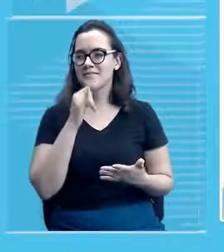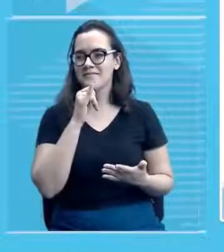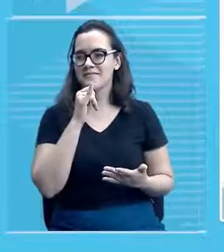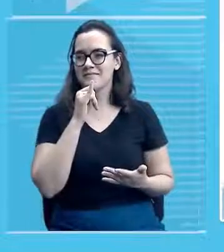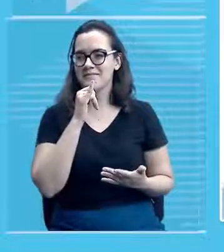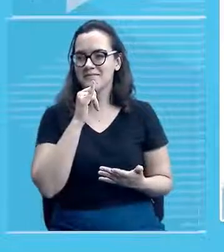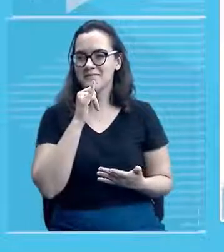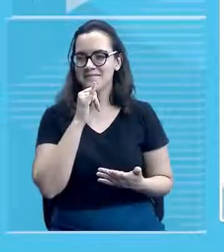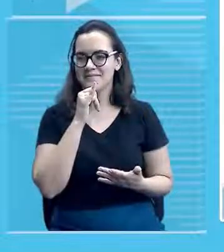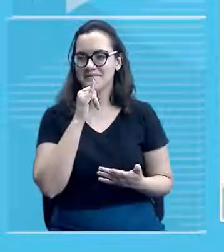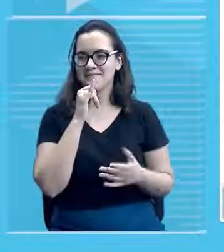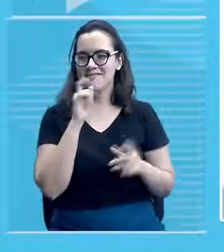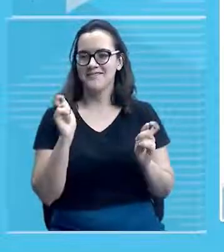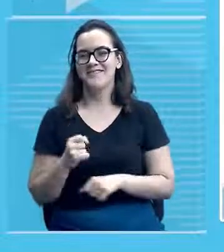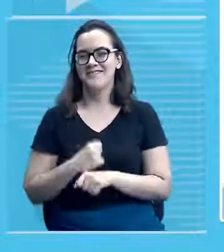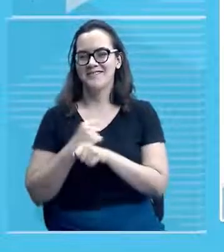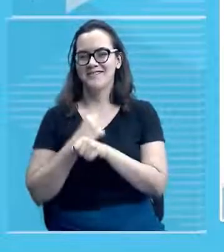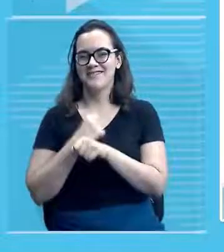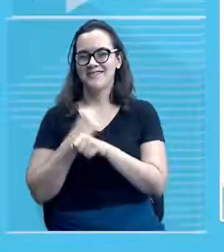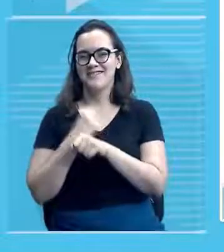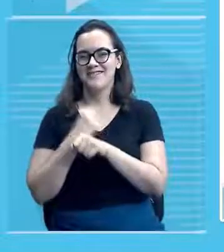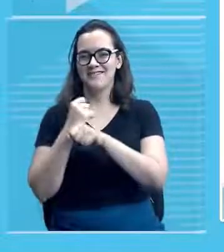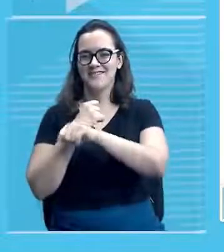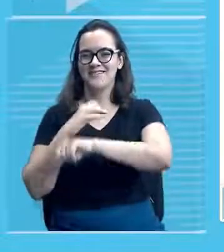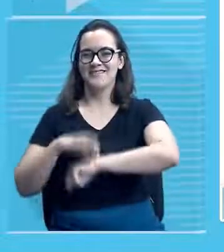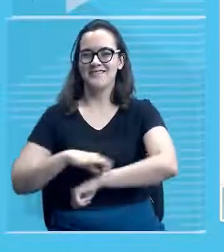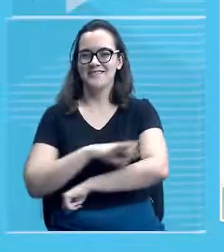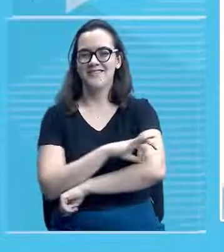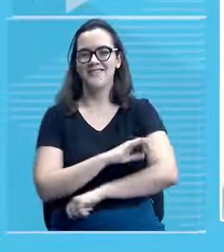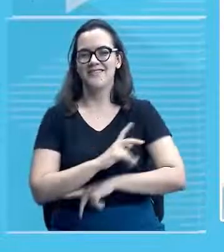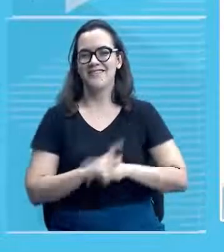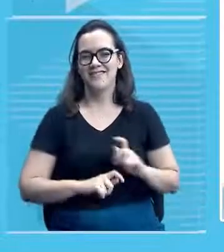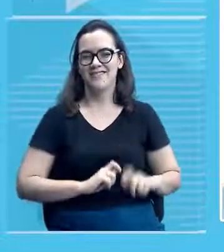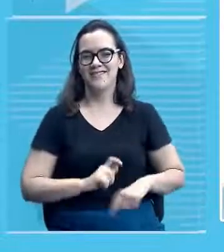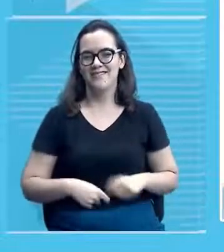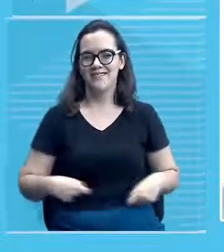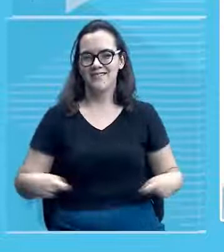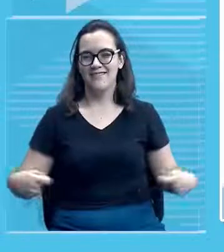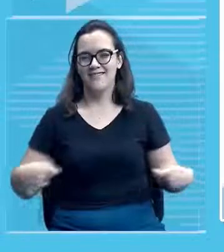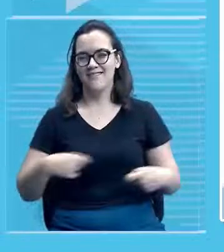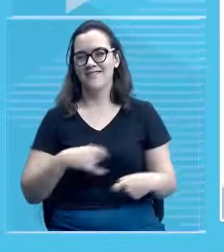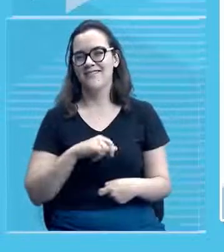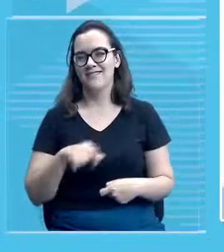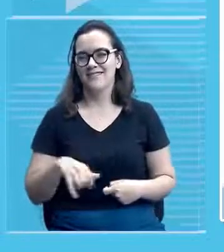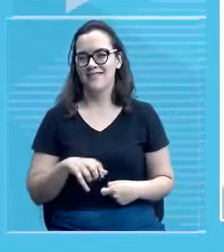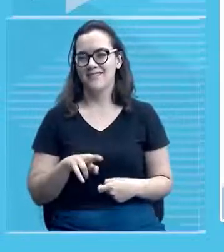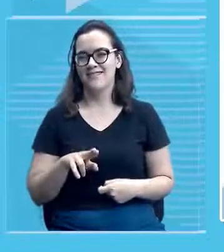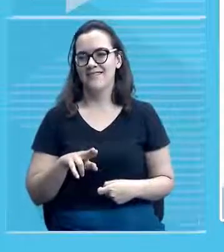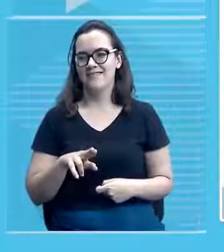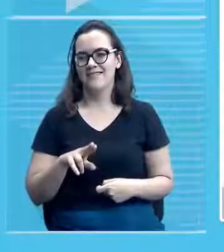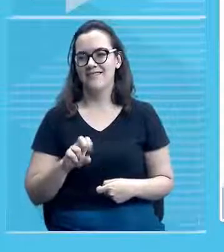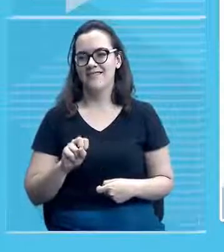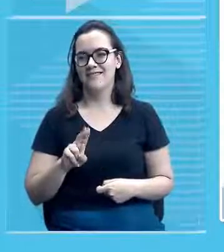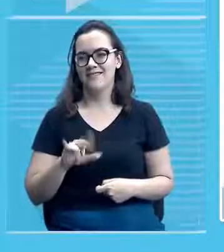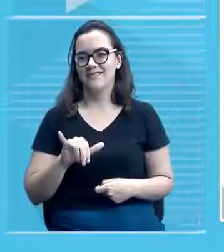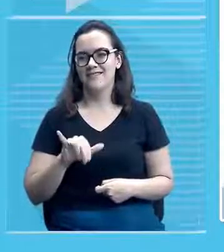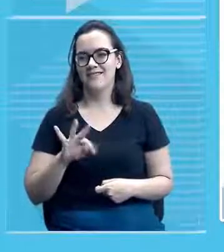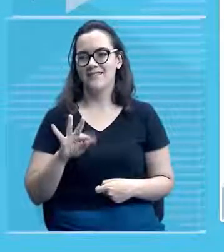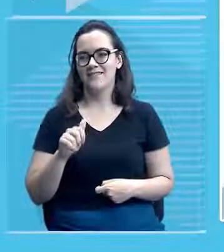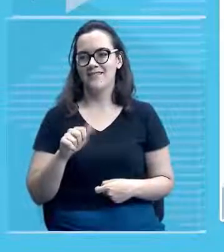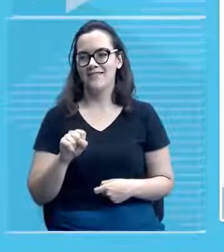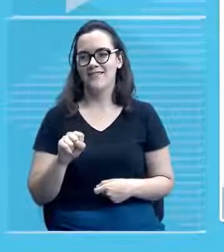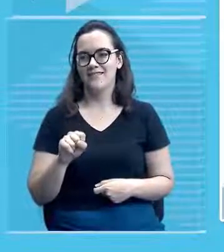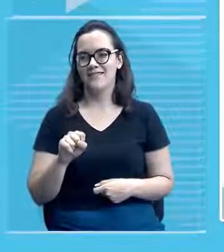influências do modo jesuítico, né? de edificar templos, né? Ou seja, as